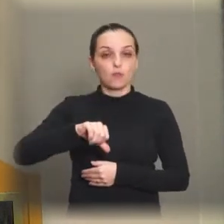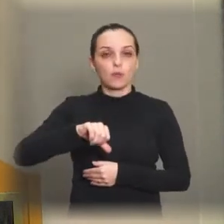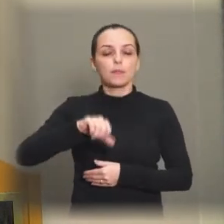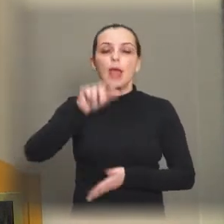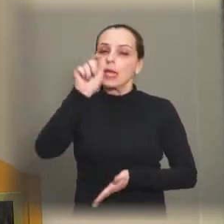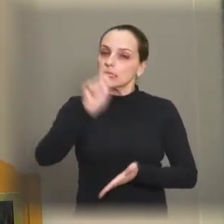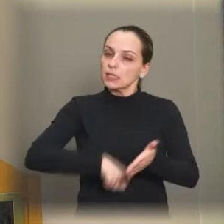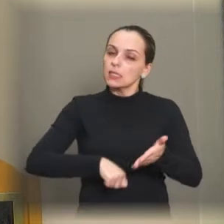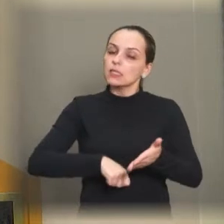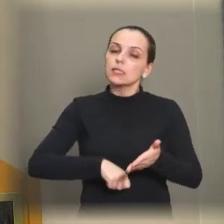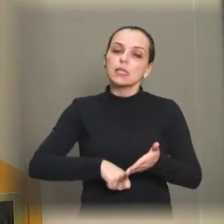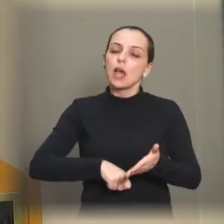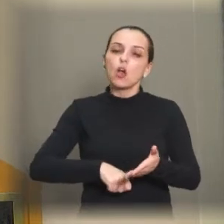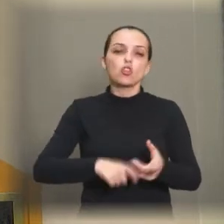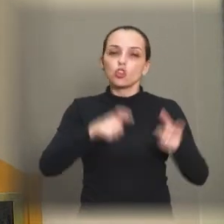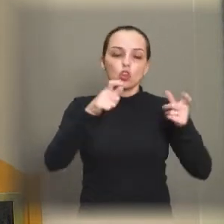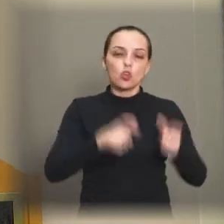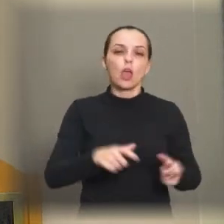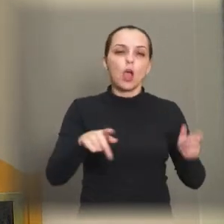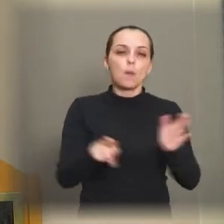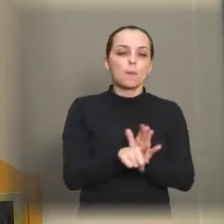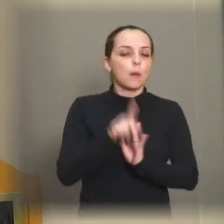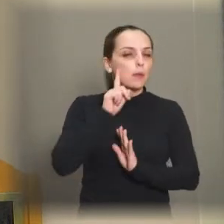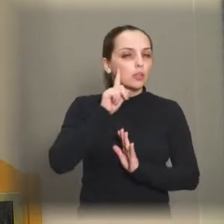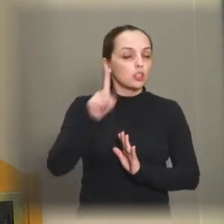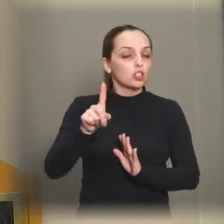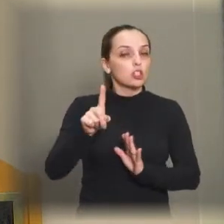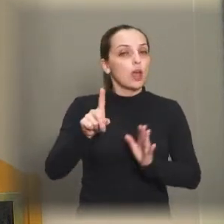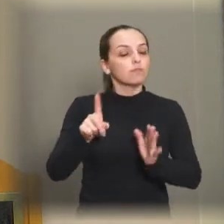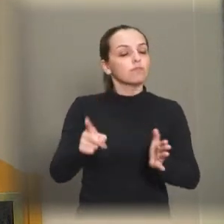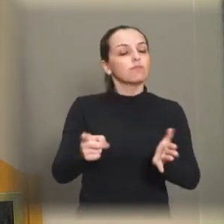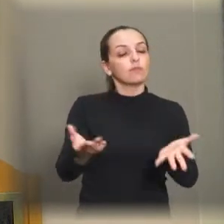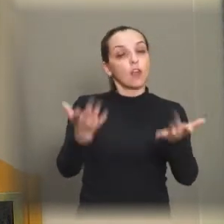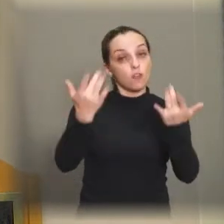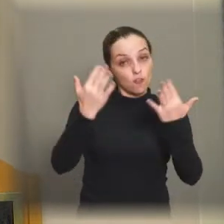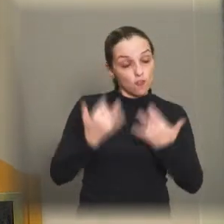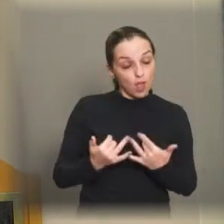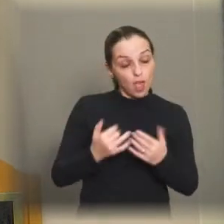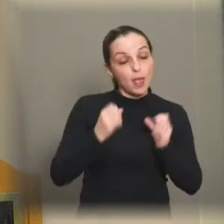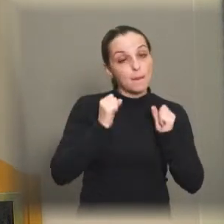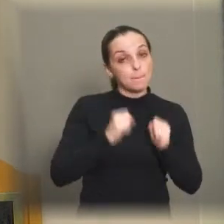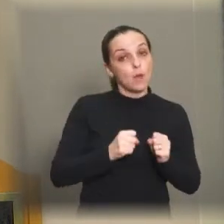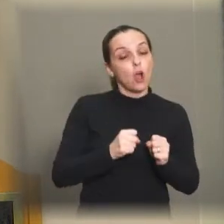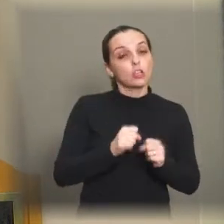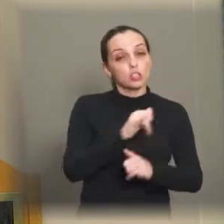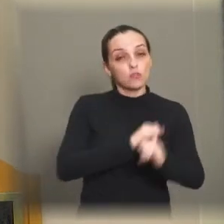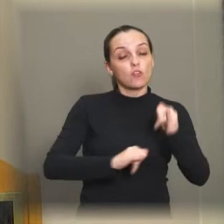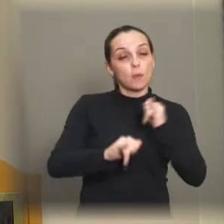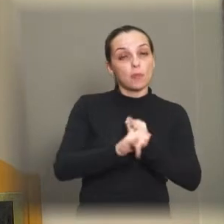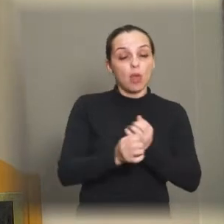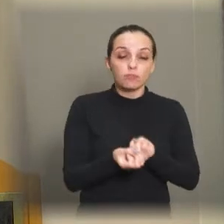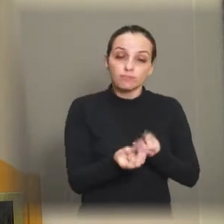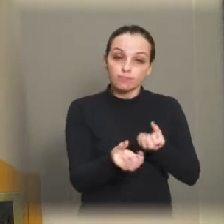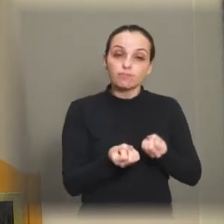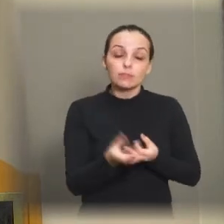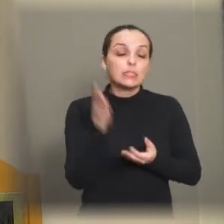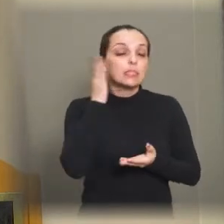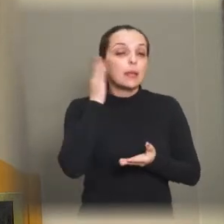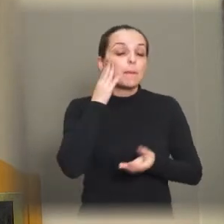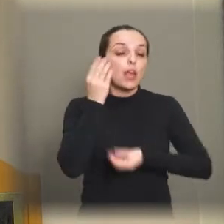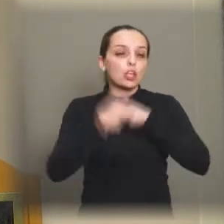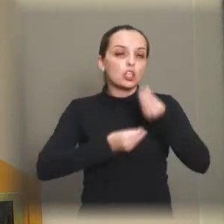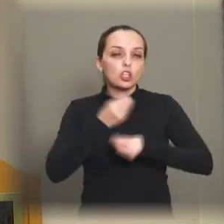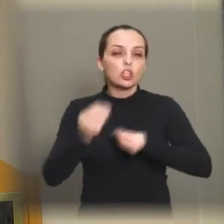elas acontecem no dia do evento. Vocês podem buscar mais informações e saber da programação